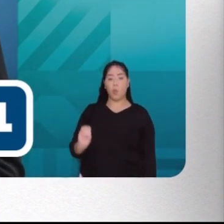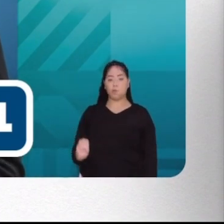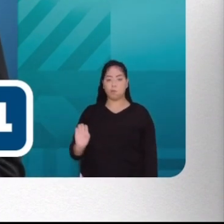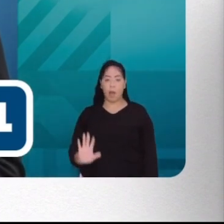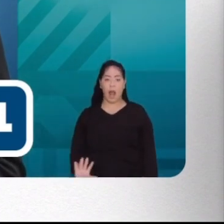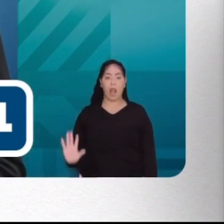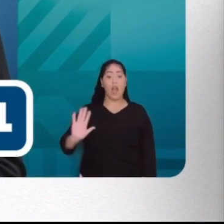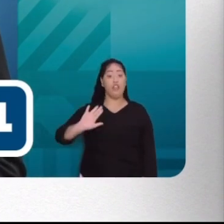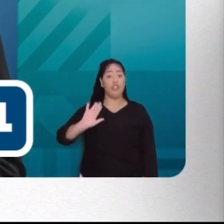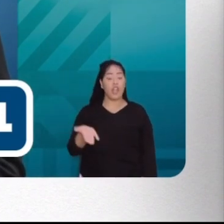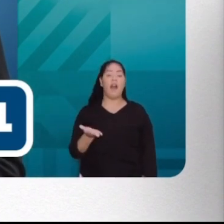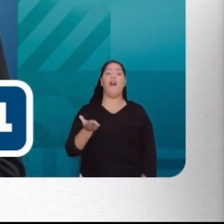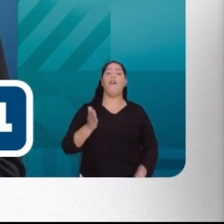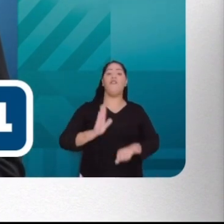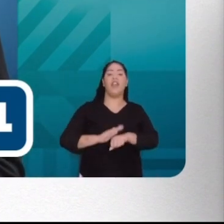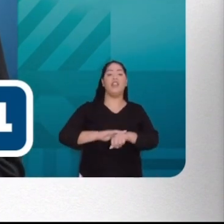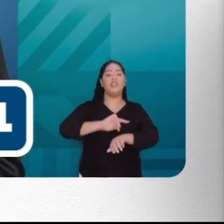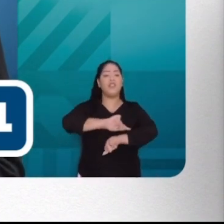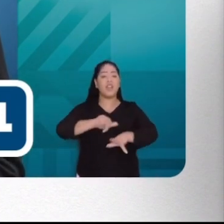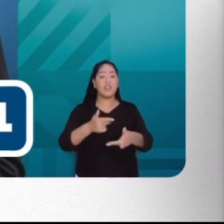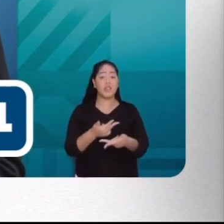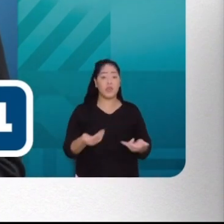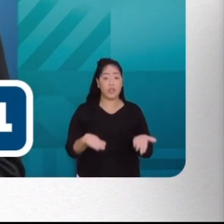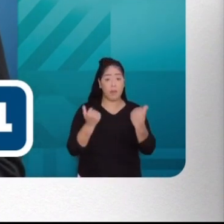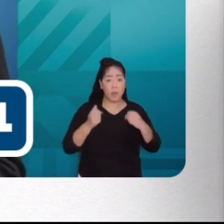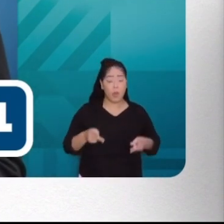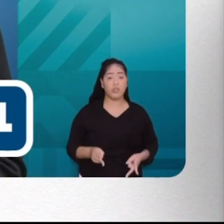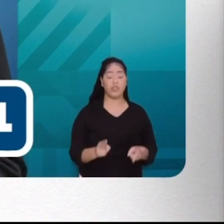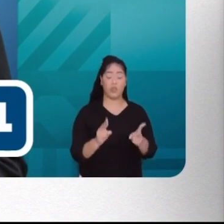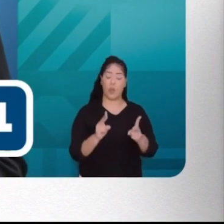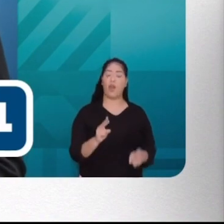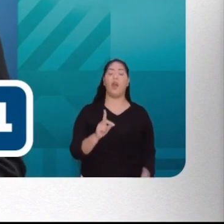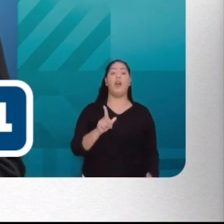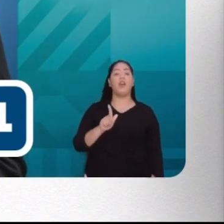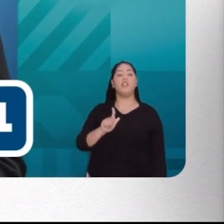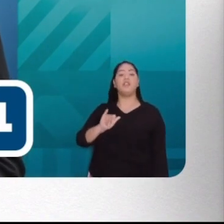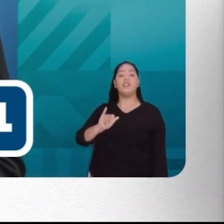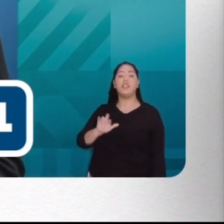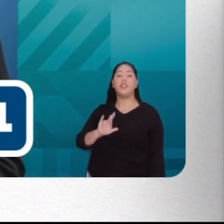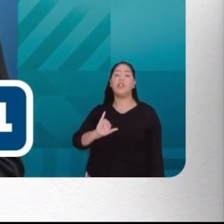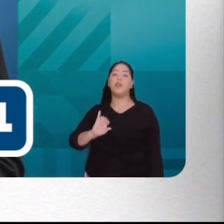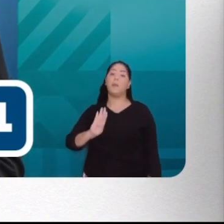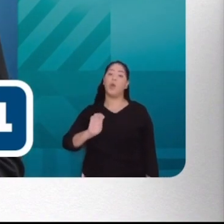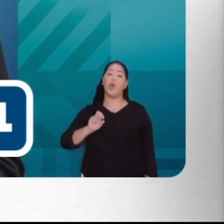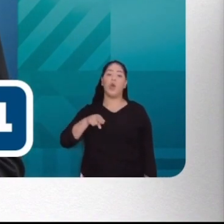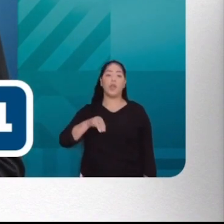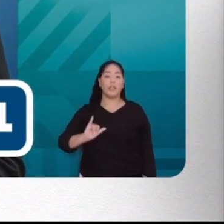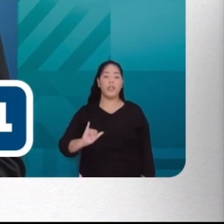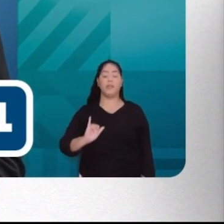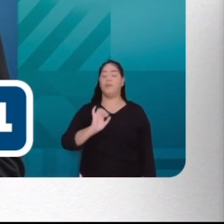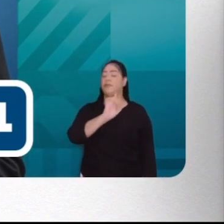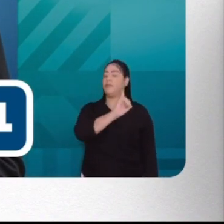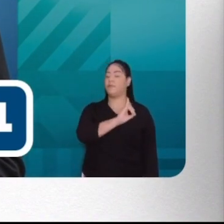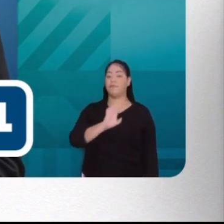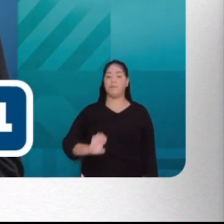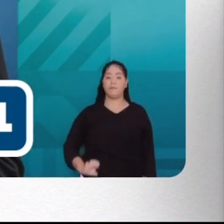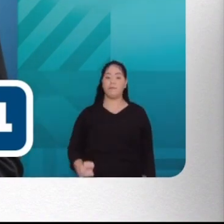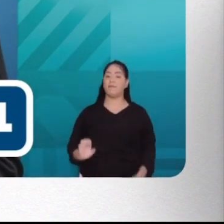do estado. Conseguimos muito e vamos continuar ligados para conquistar ainda mais. Giriboni, deputado estadual,